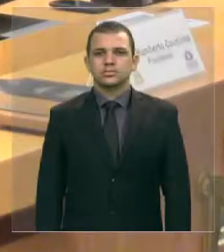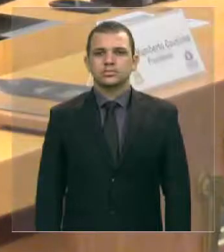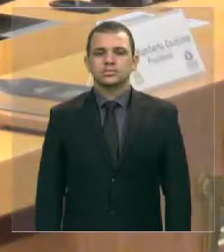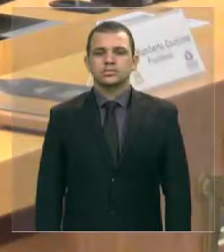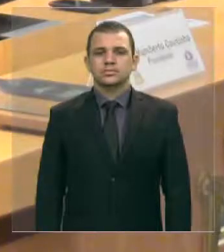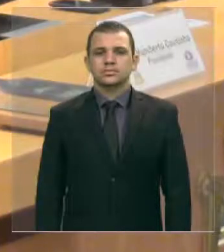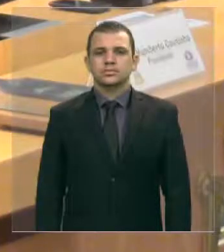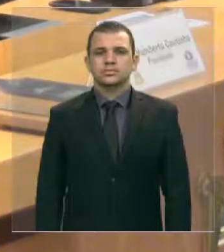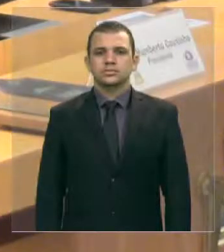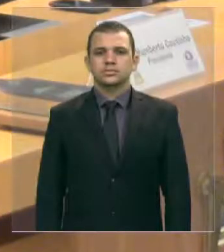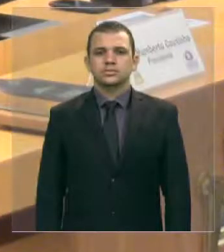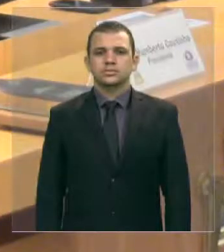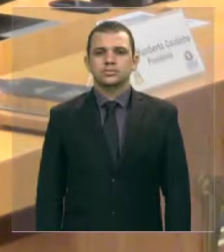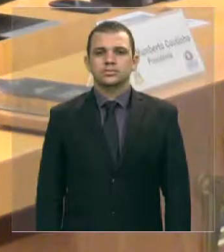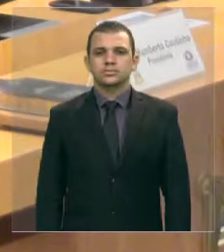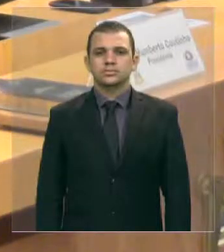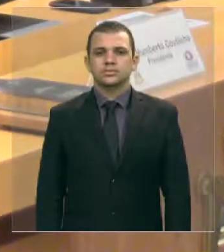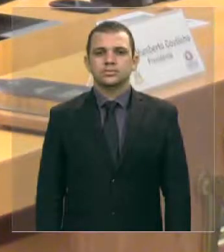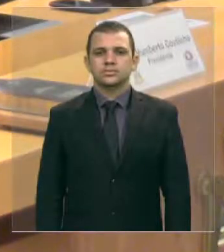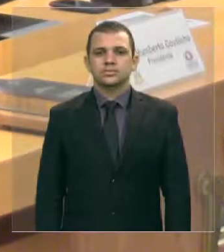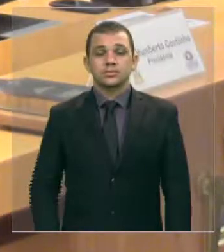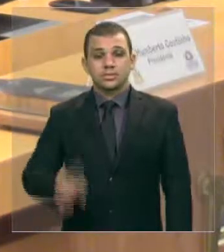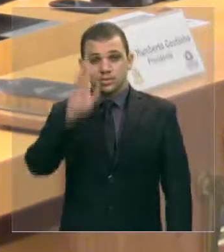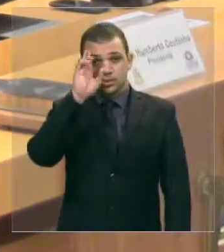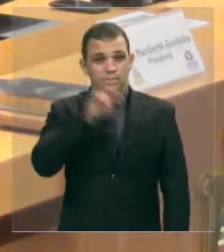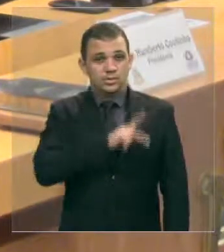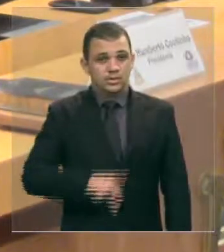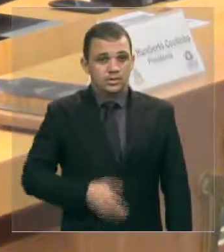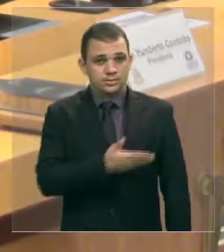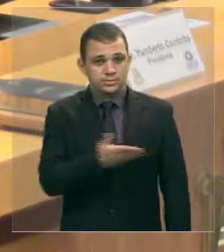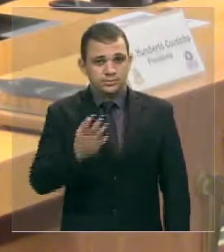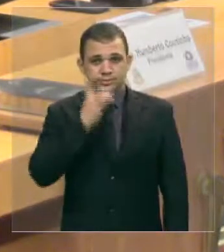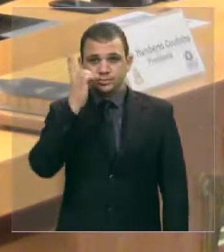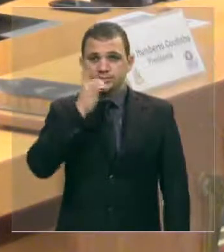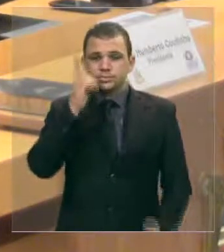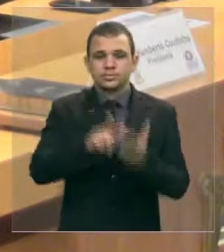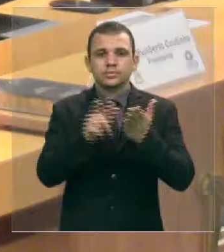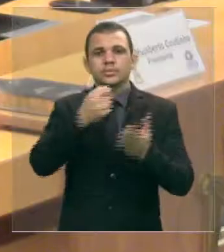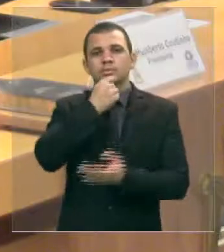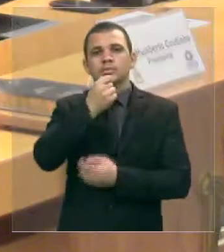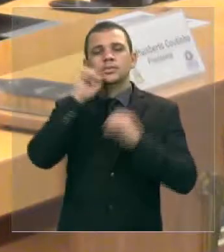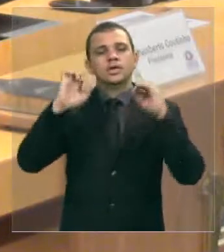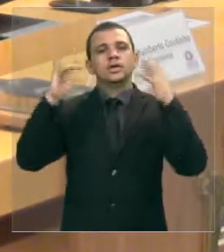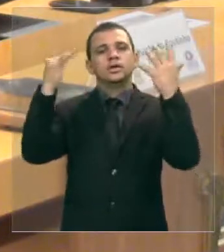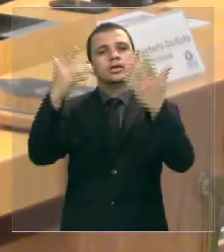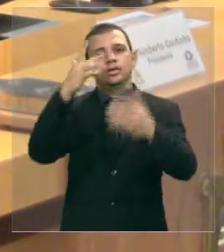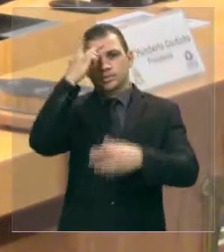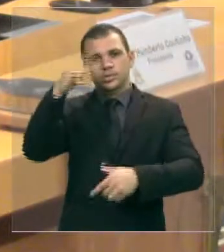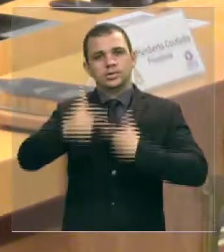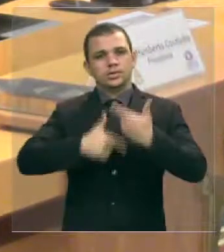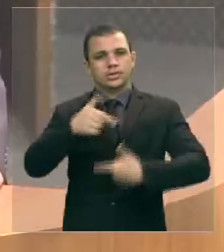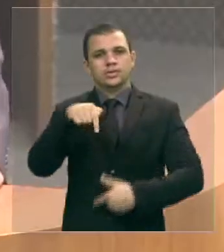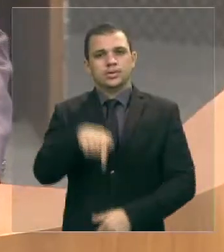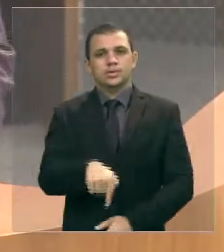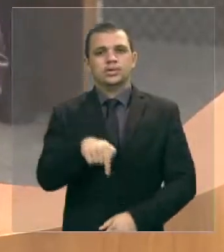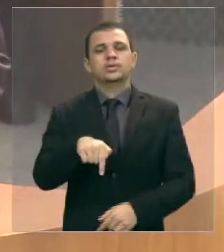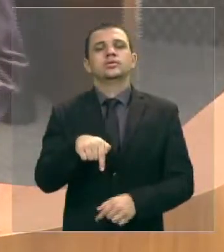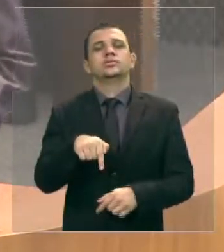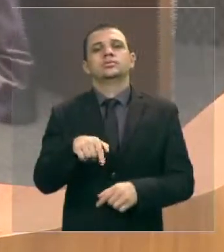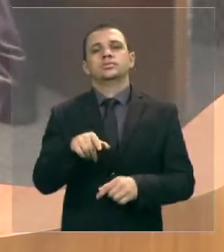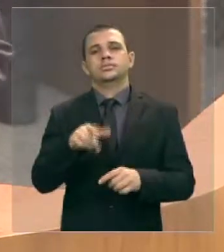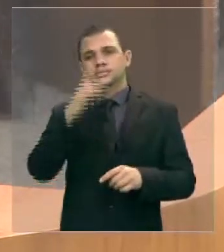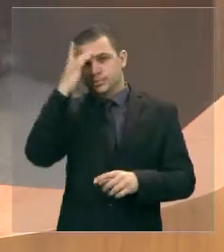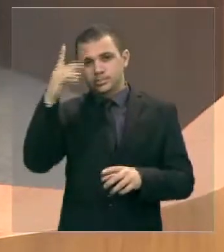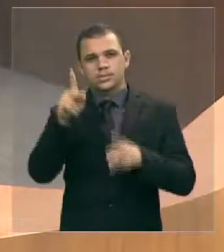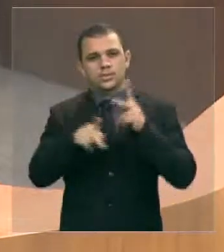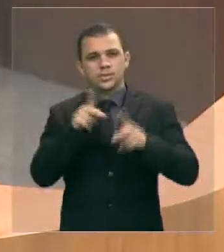Senhor Presidente, colegas parlamentares, imprensa, galeria, servidores, povo do Maranhão Senhor Presidente, eu ingressei com um